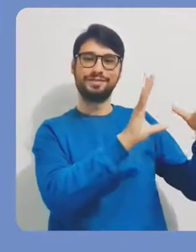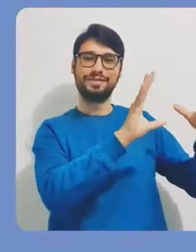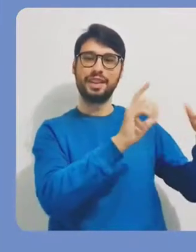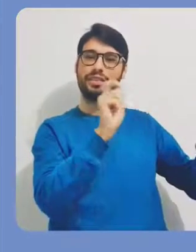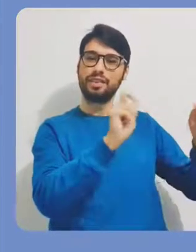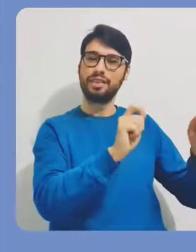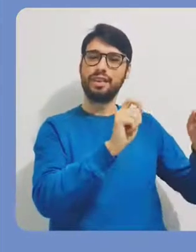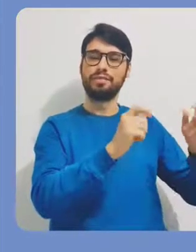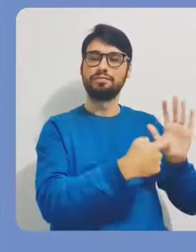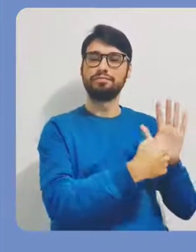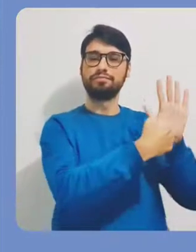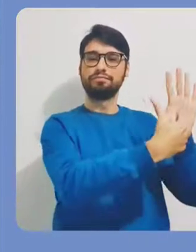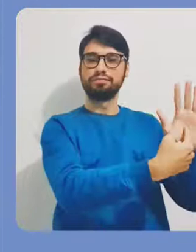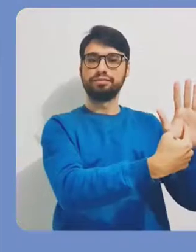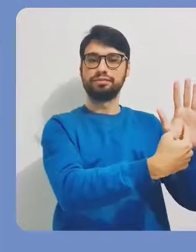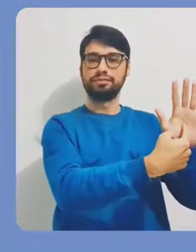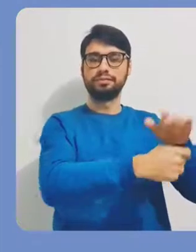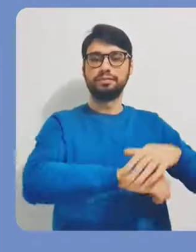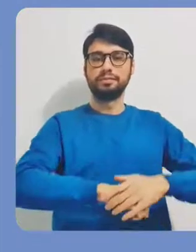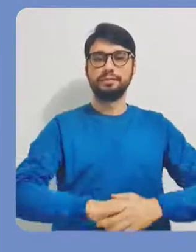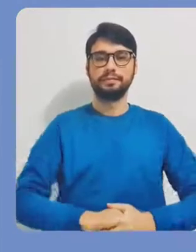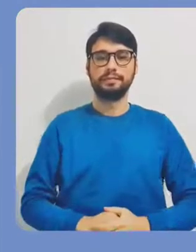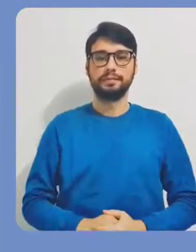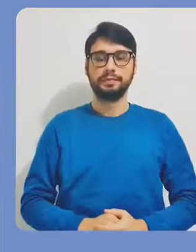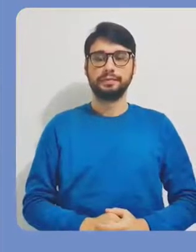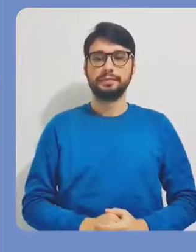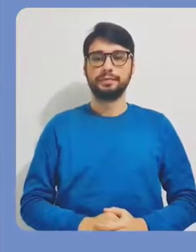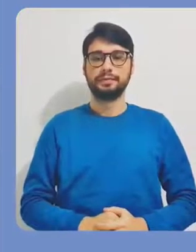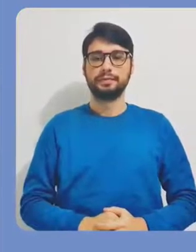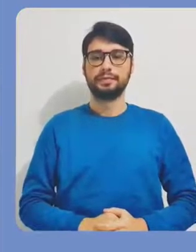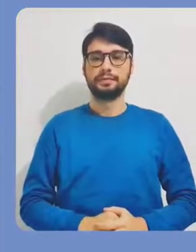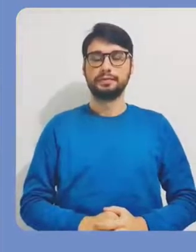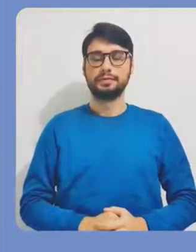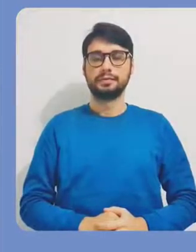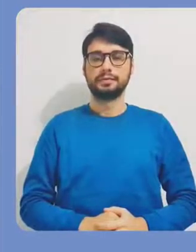e vejam que agora já aparece a imagem que nós adicionamos.